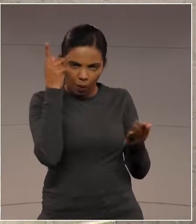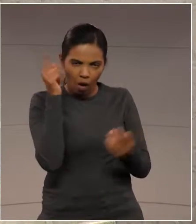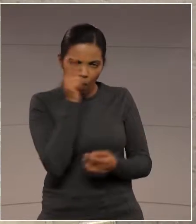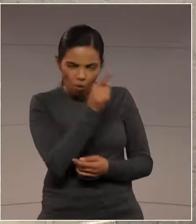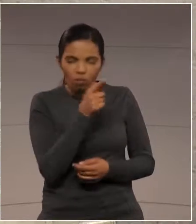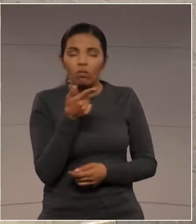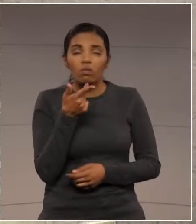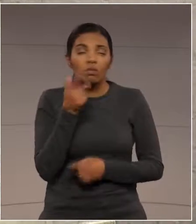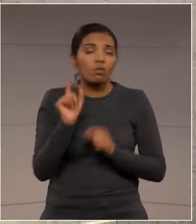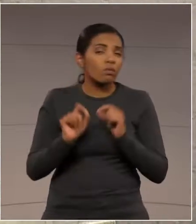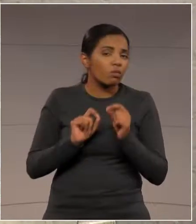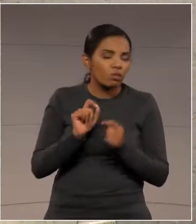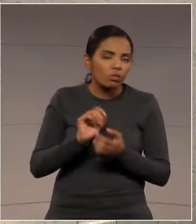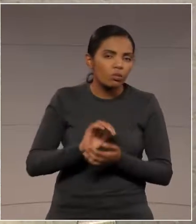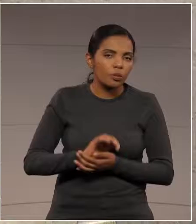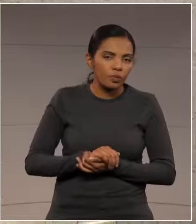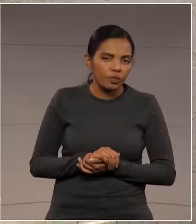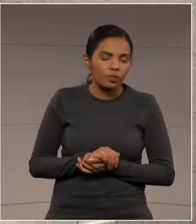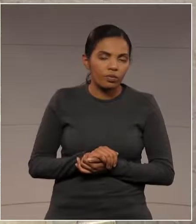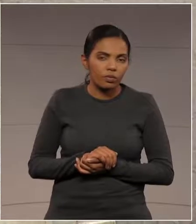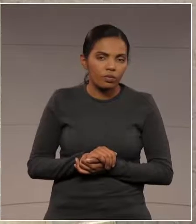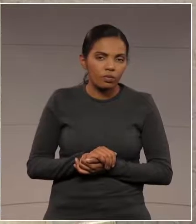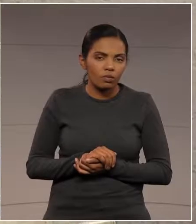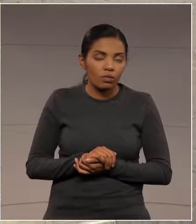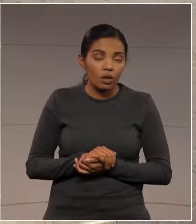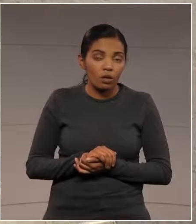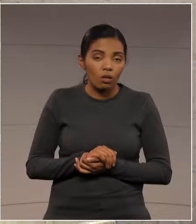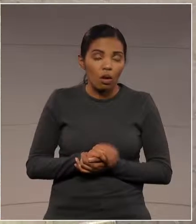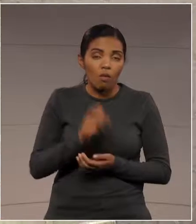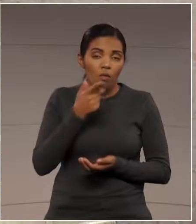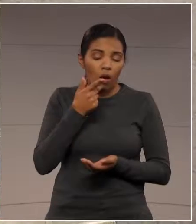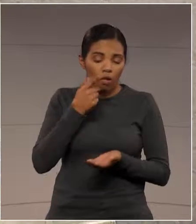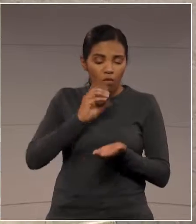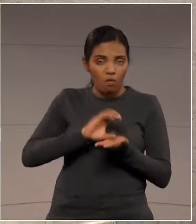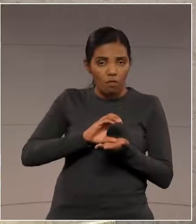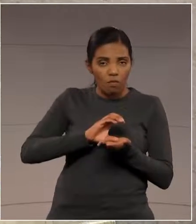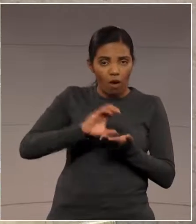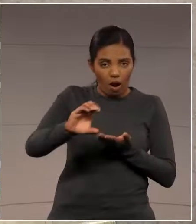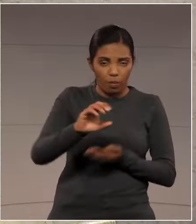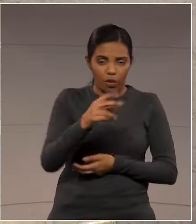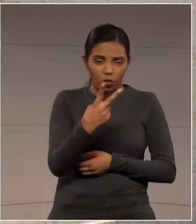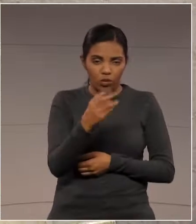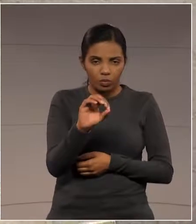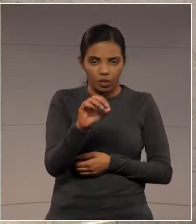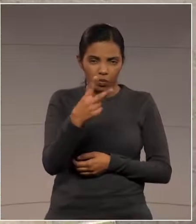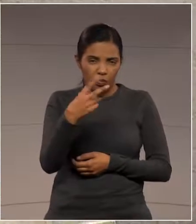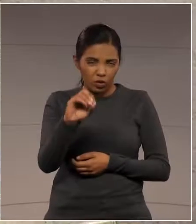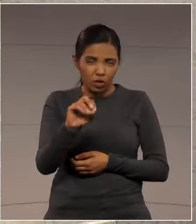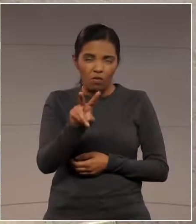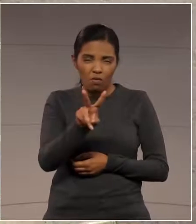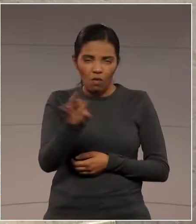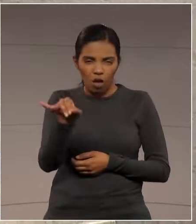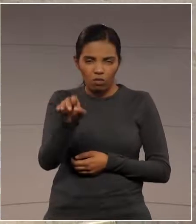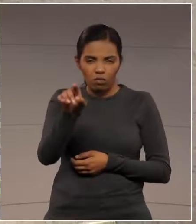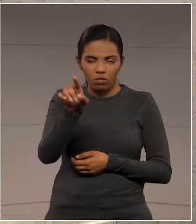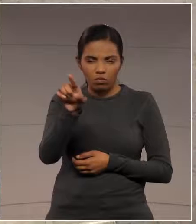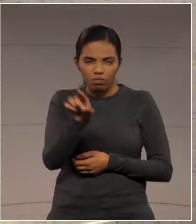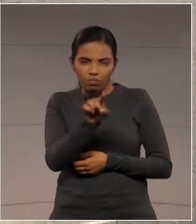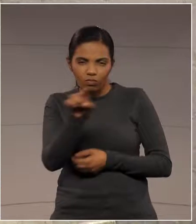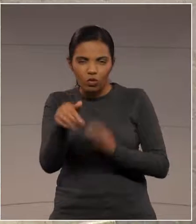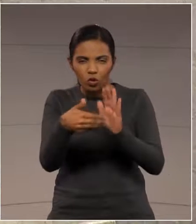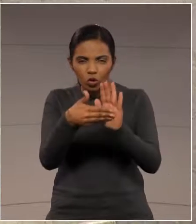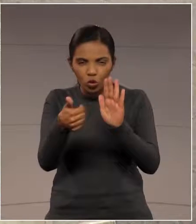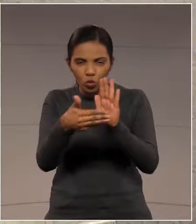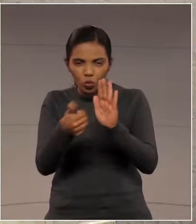eles dizem que o orçamento para 2020 prevê cortes em